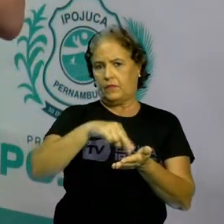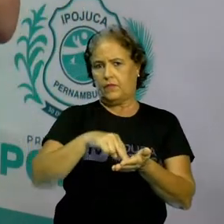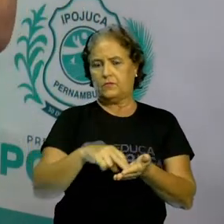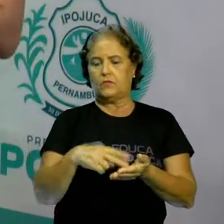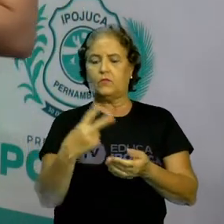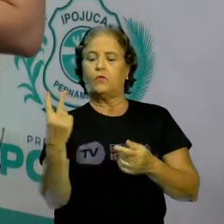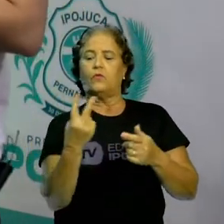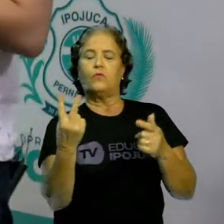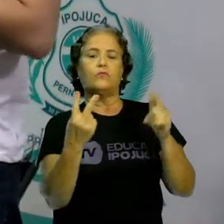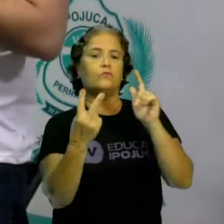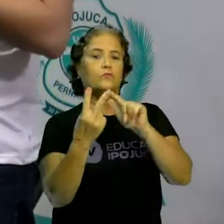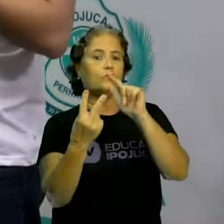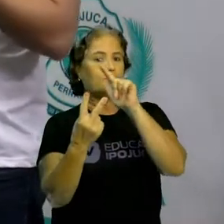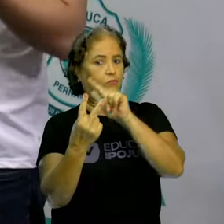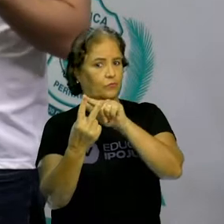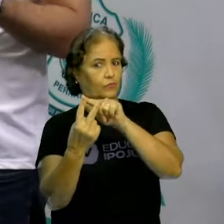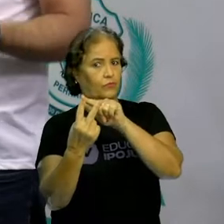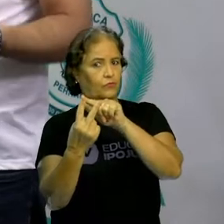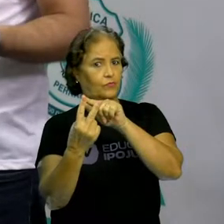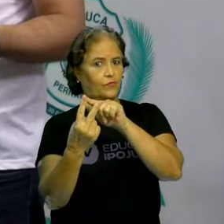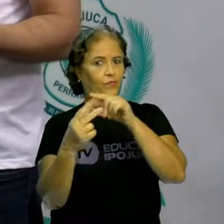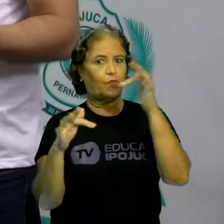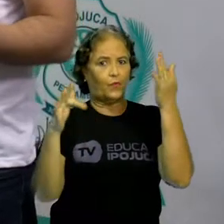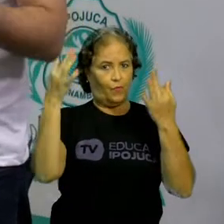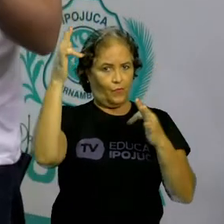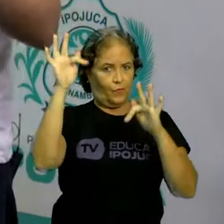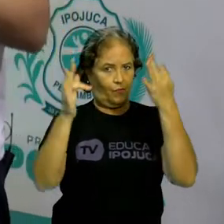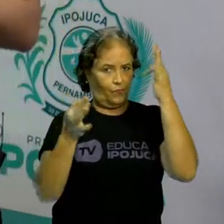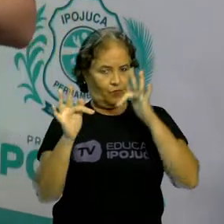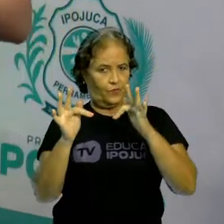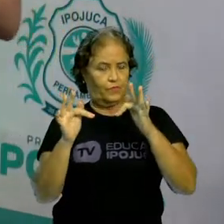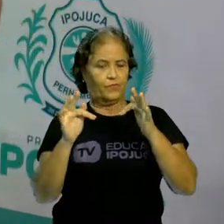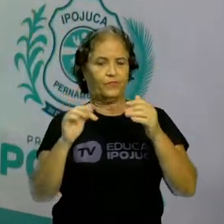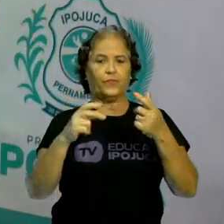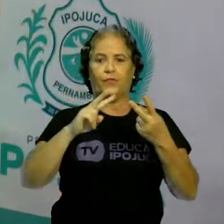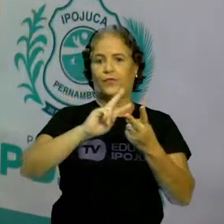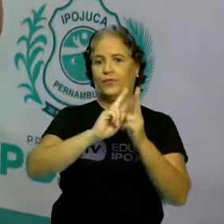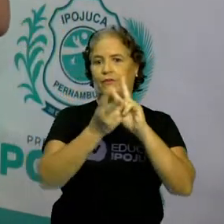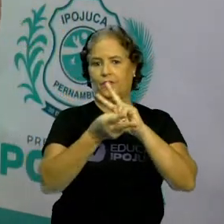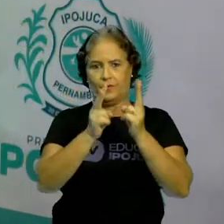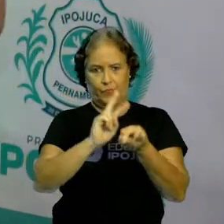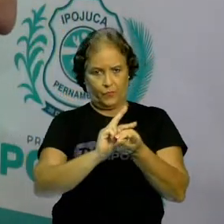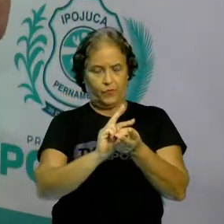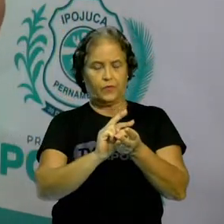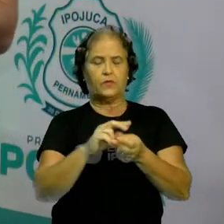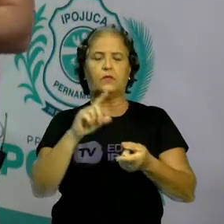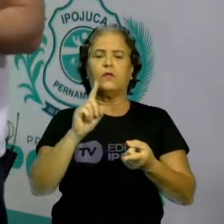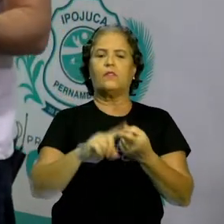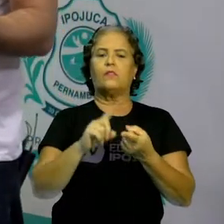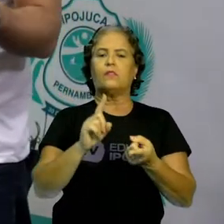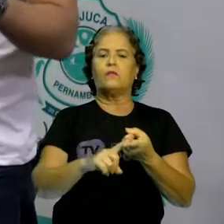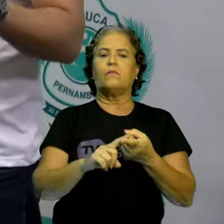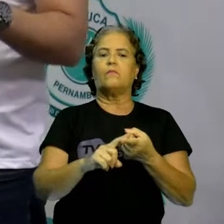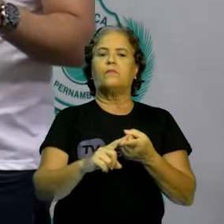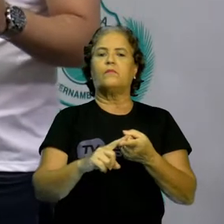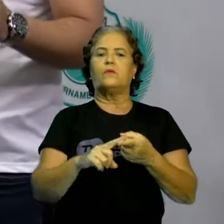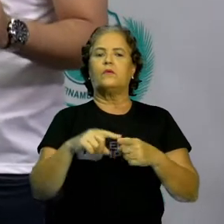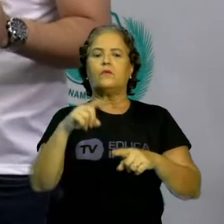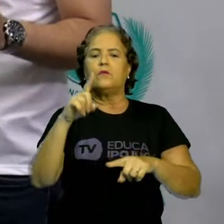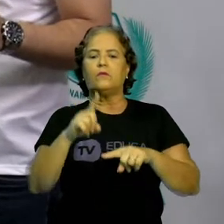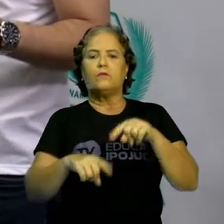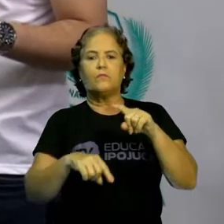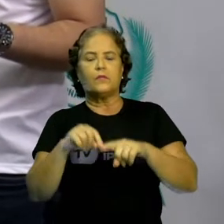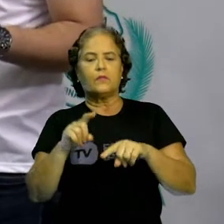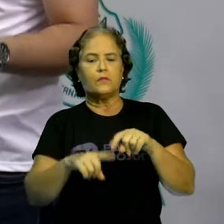patrimônio imaterial, tá certo? E por isso que eles são preservados e são tão divulgados. Ok, pessoal?